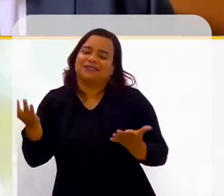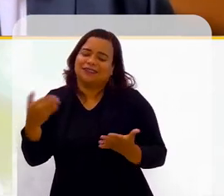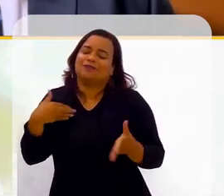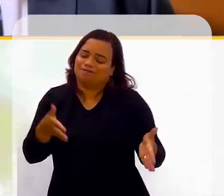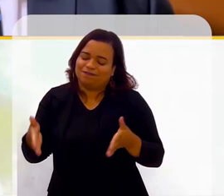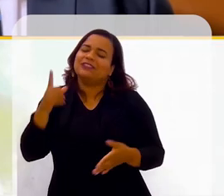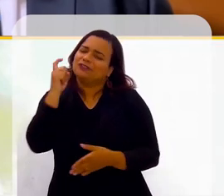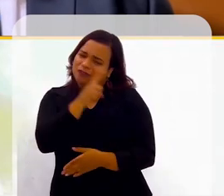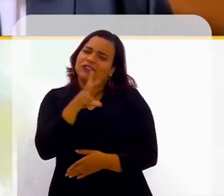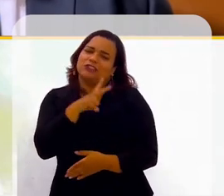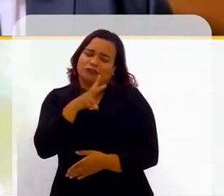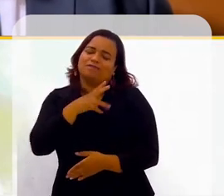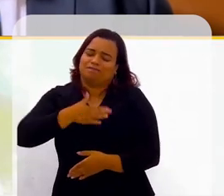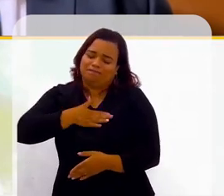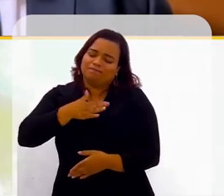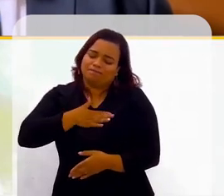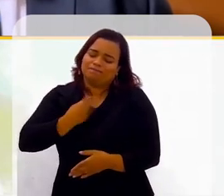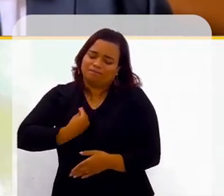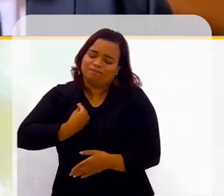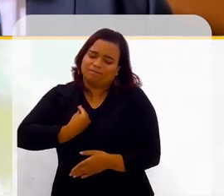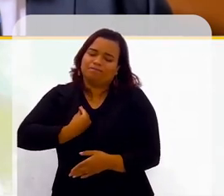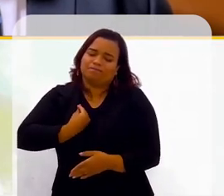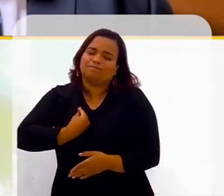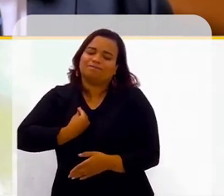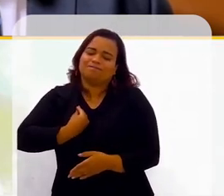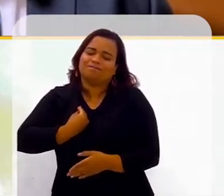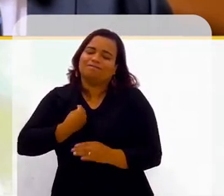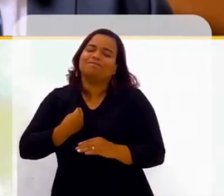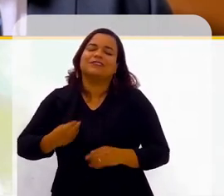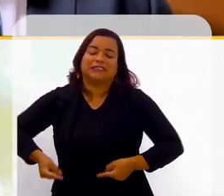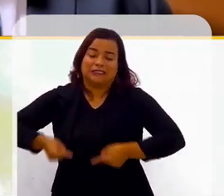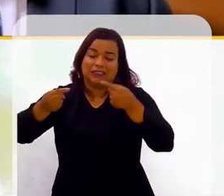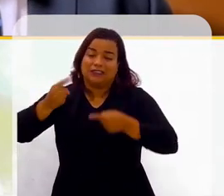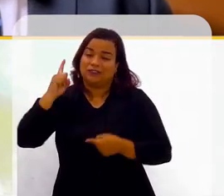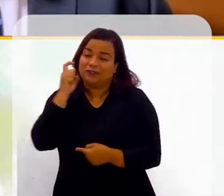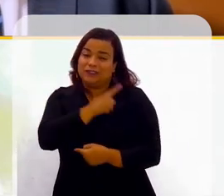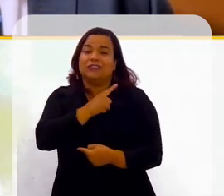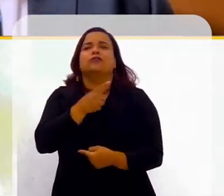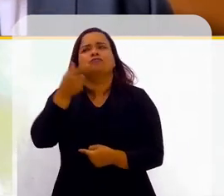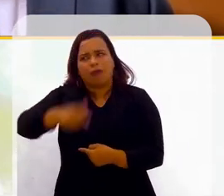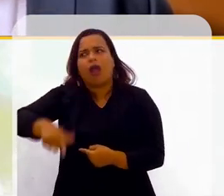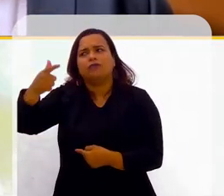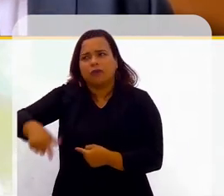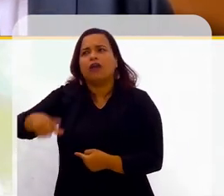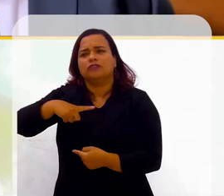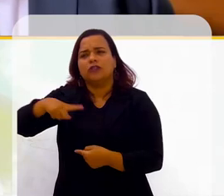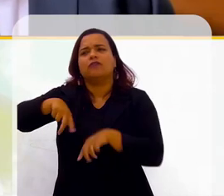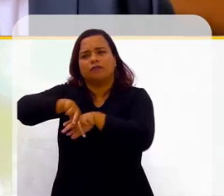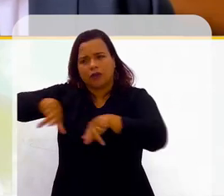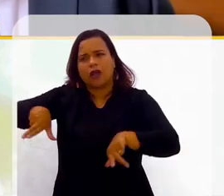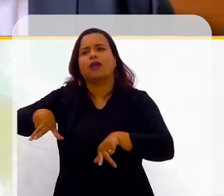que, pessoalmente, foi um momento desafiador. Teve outros